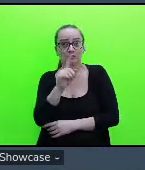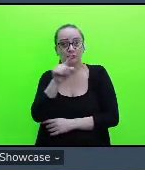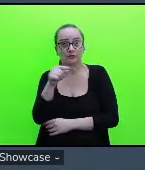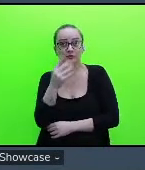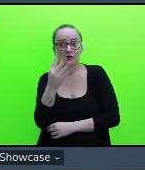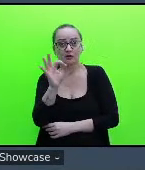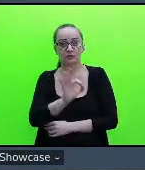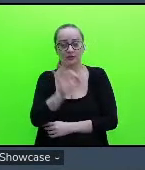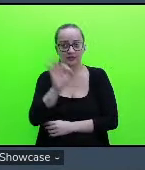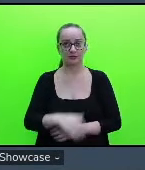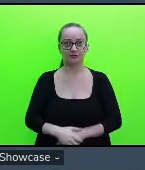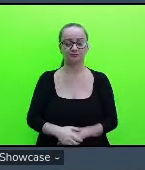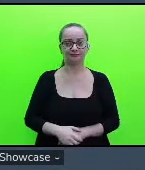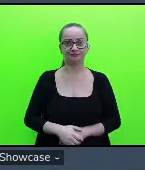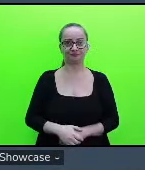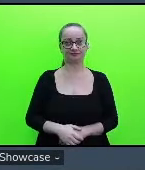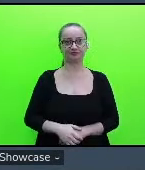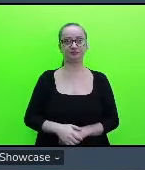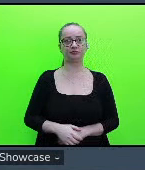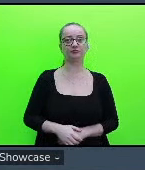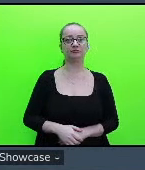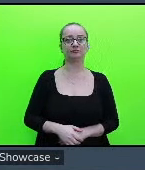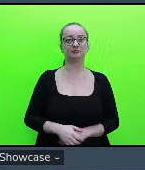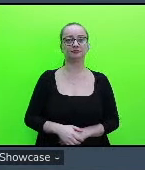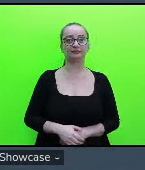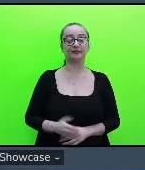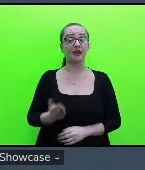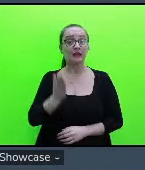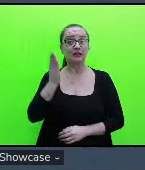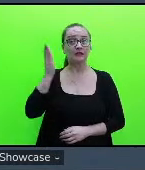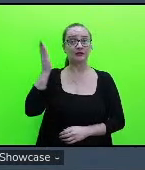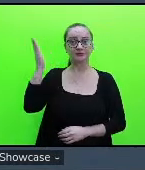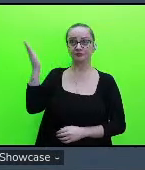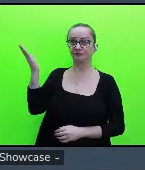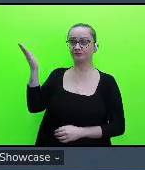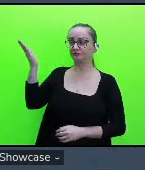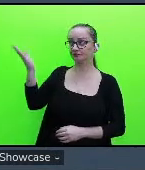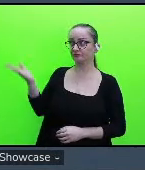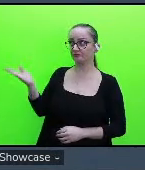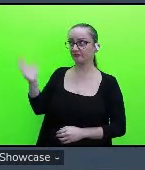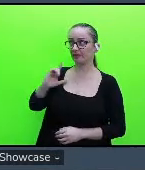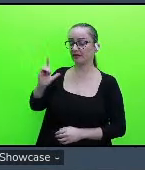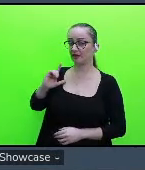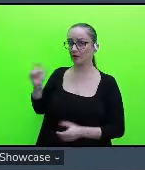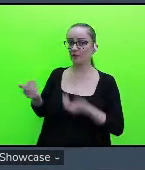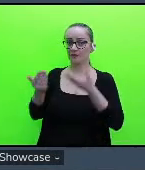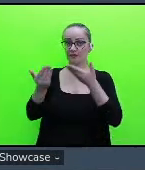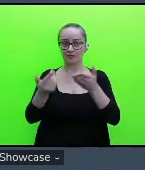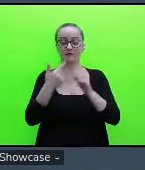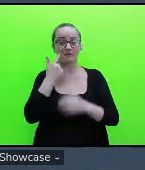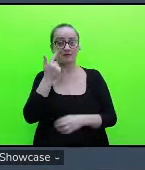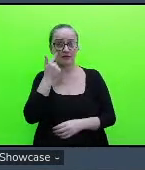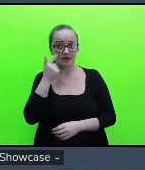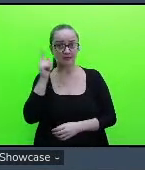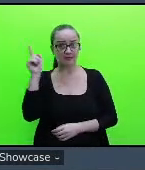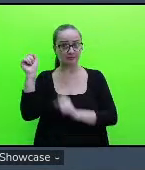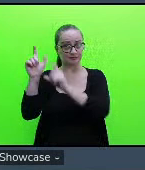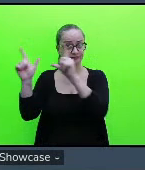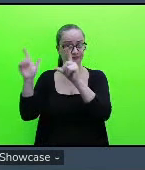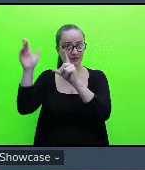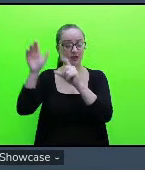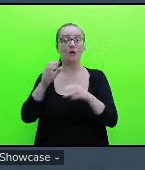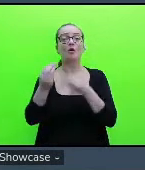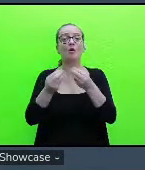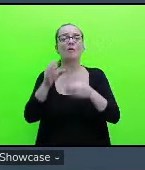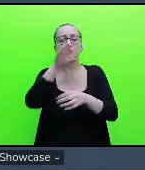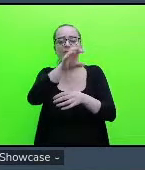% agora aqui tem uma figura para vocês que é essa figura é a distribuição de